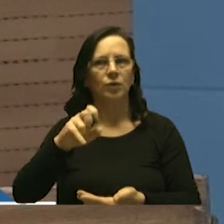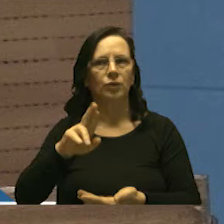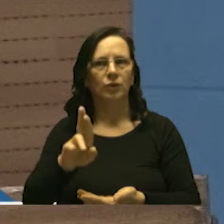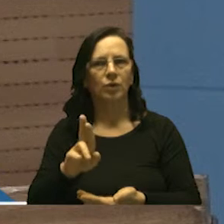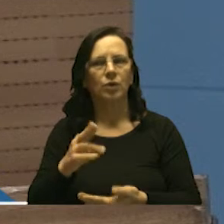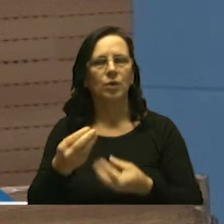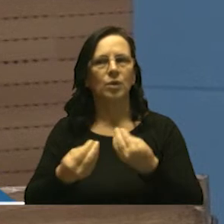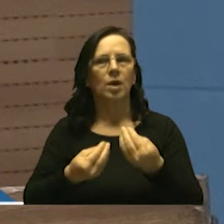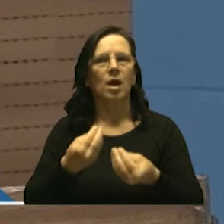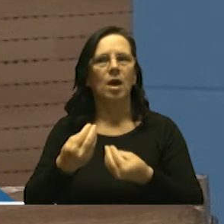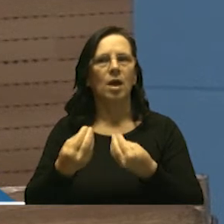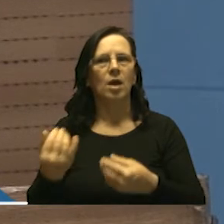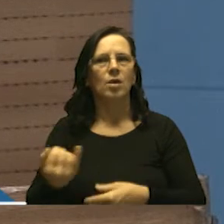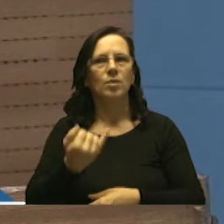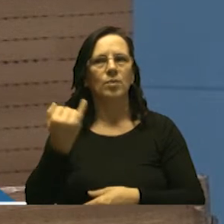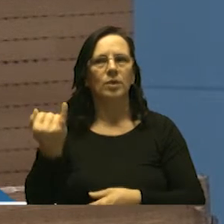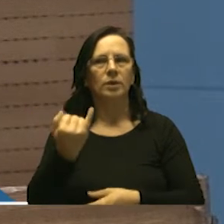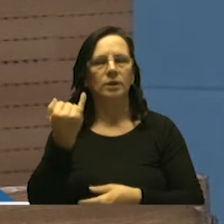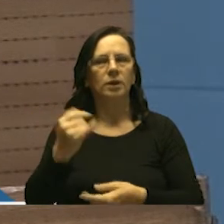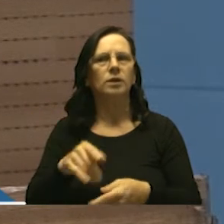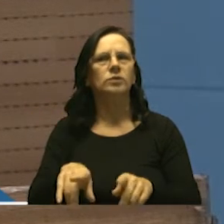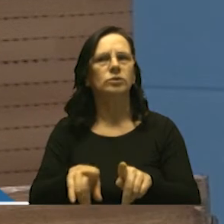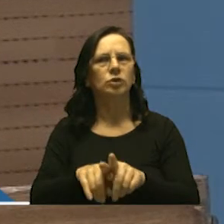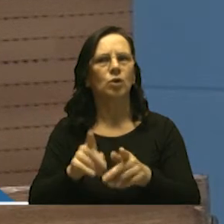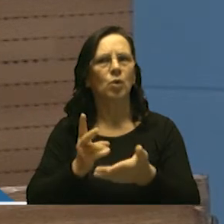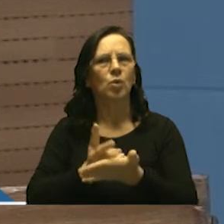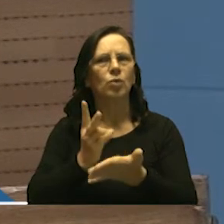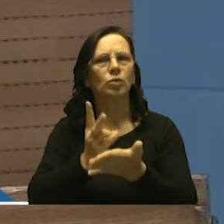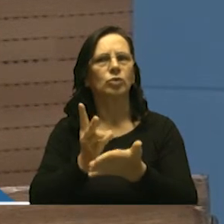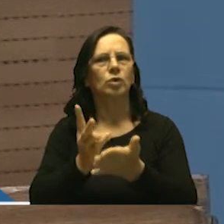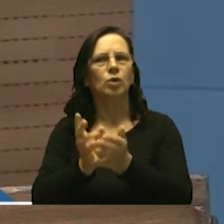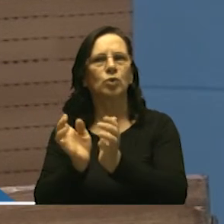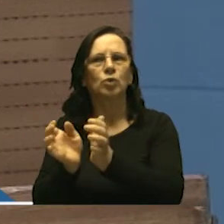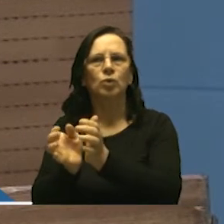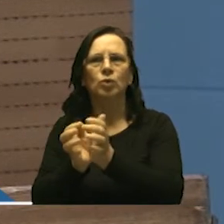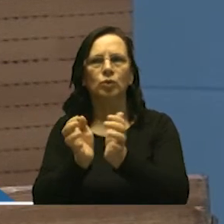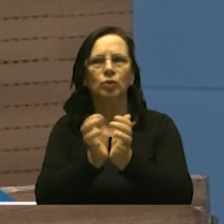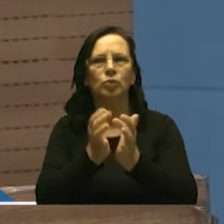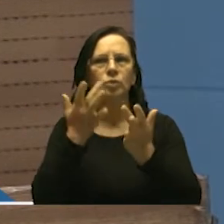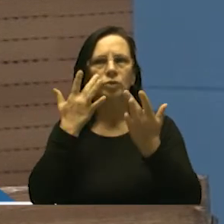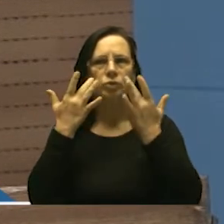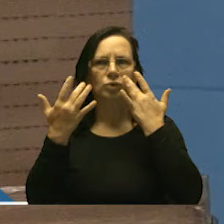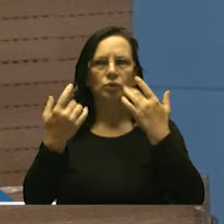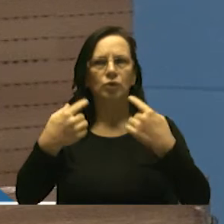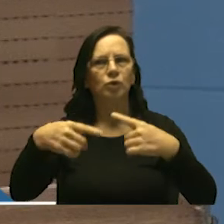a importância de se manter os corpos estáveis, os grupos artísticos da nossa cidade.